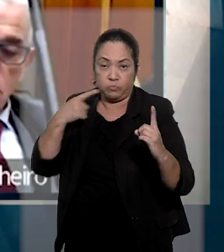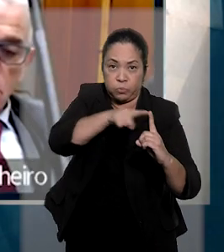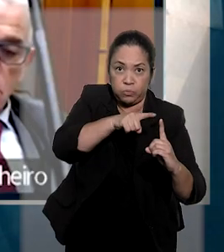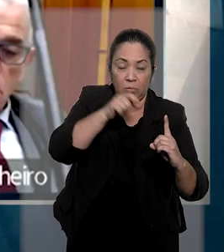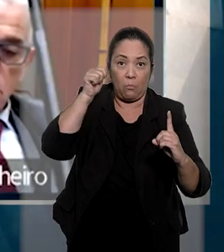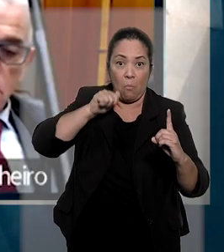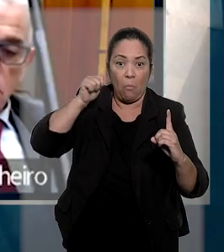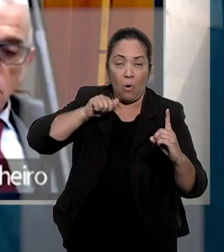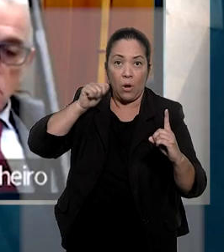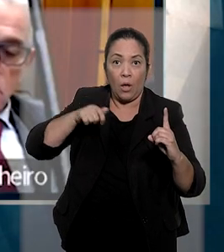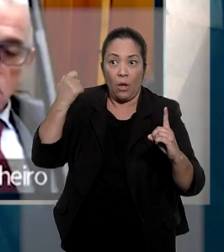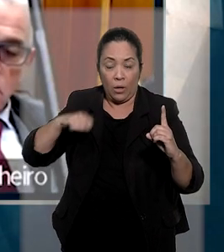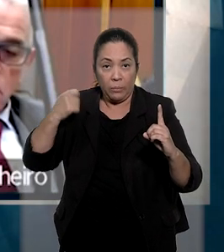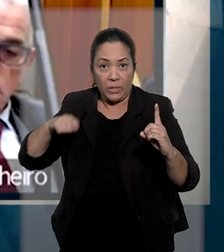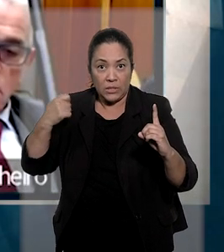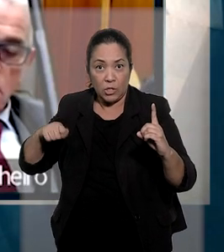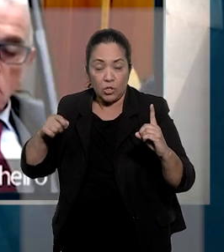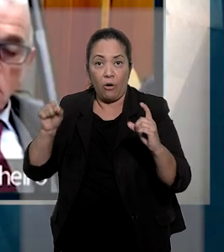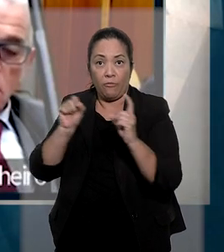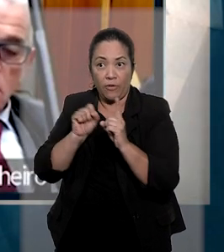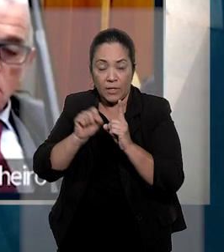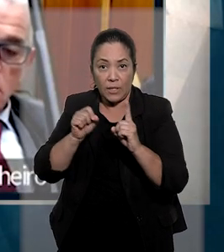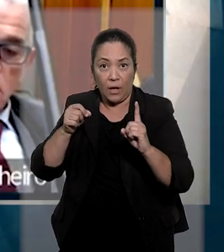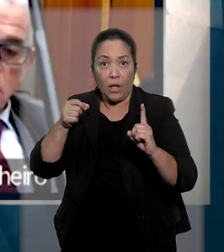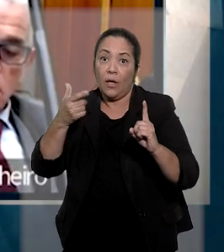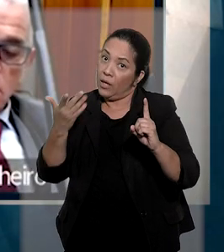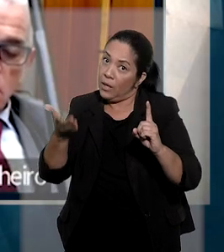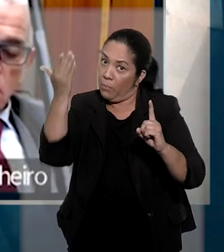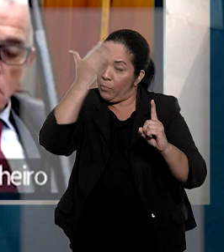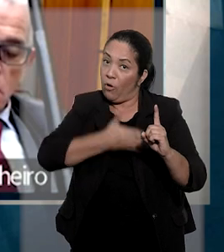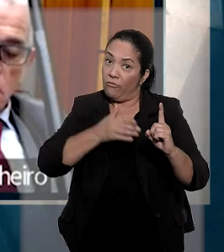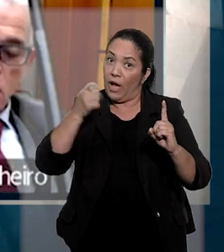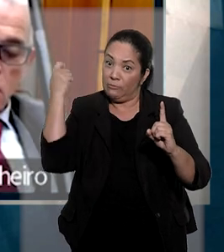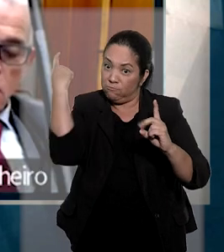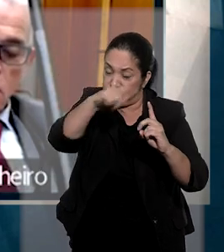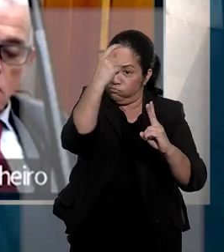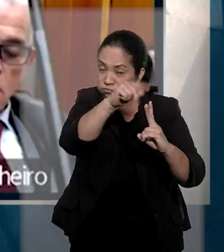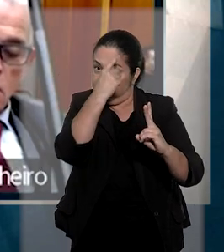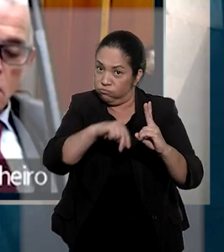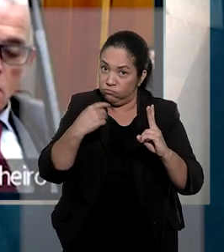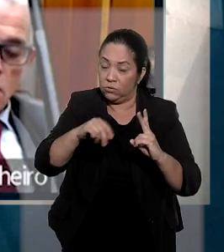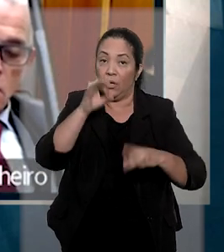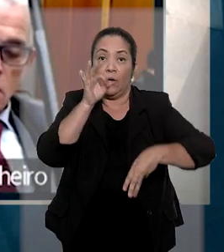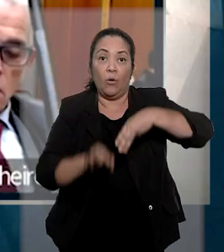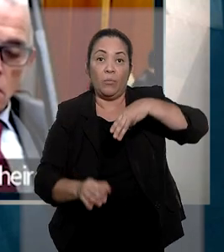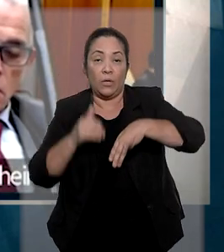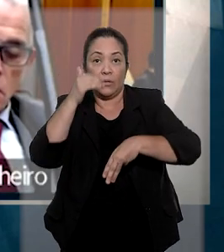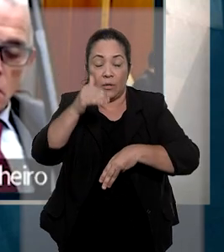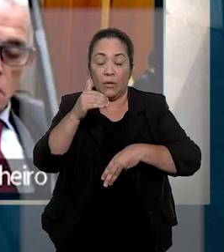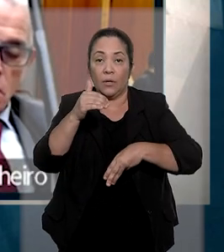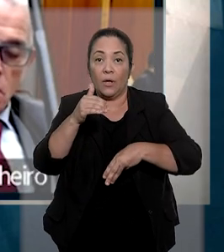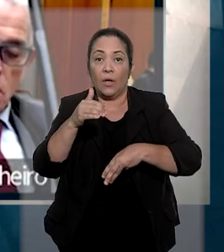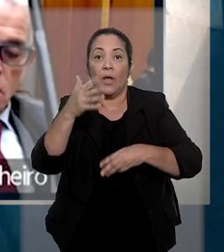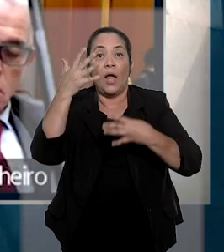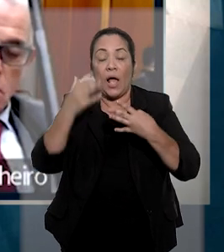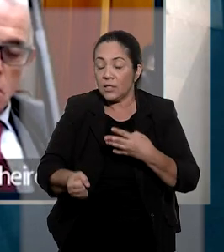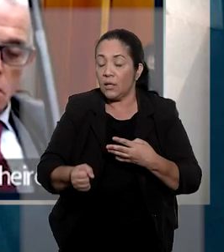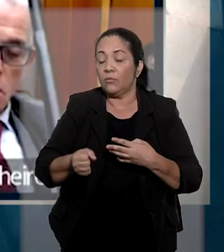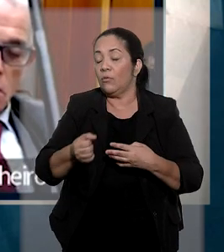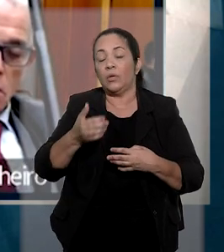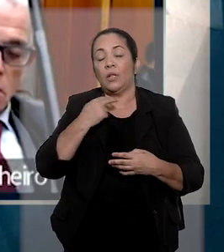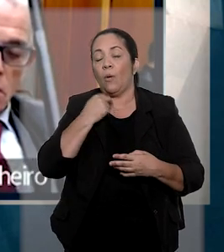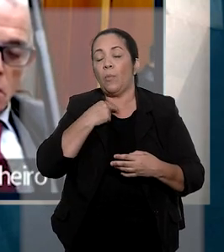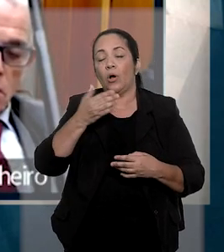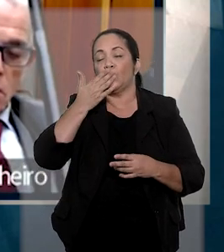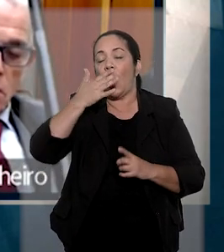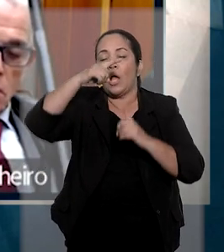circunstâncias necessárias para a configuração do crime de tortura. Assim, o ministro entendeu ser cabível a desclassificação da